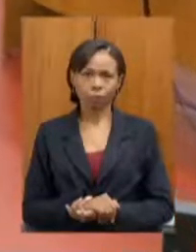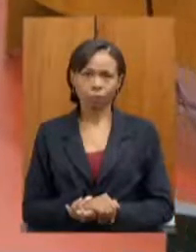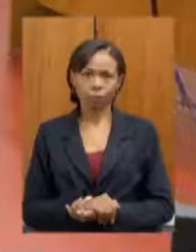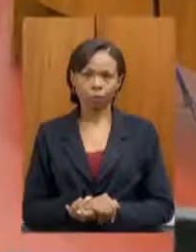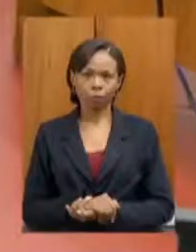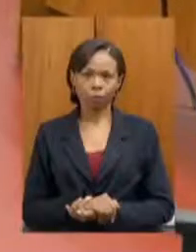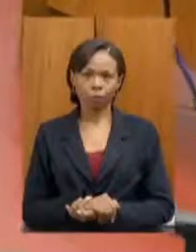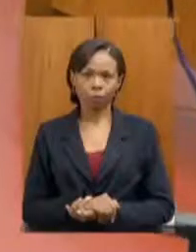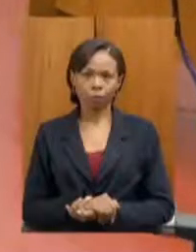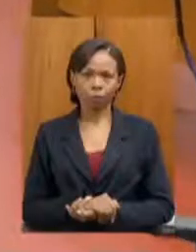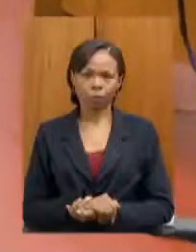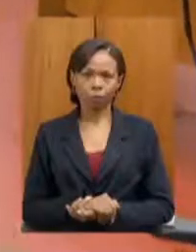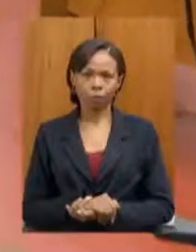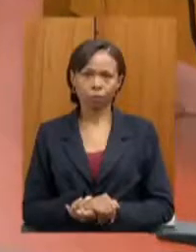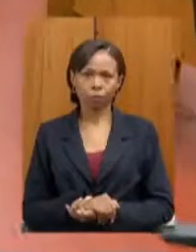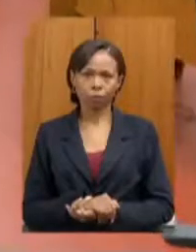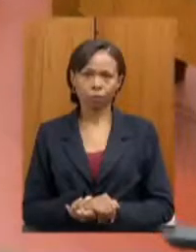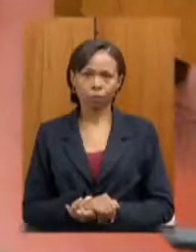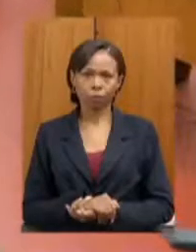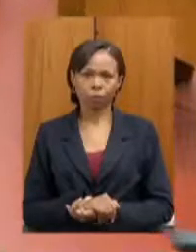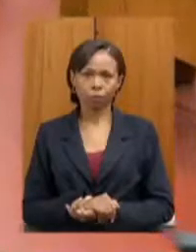Vai estragar o microfone.